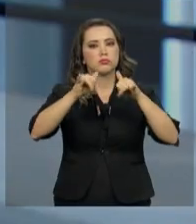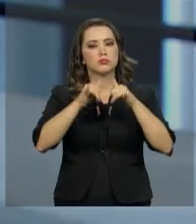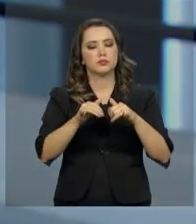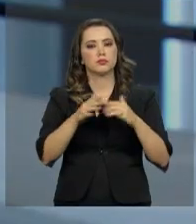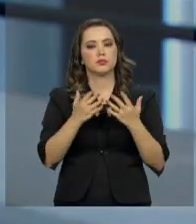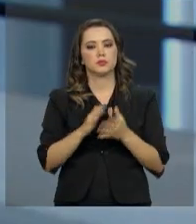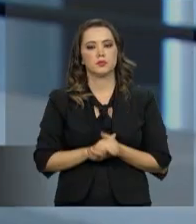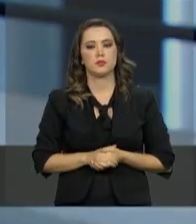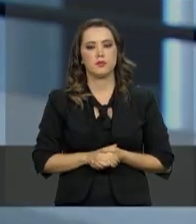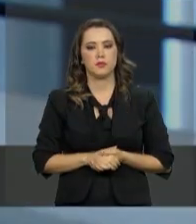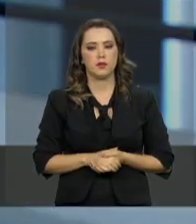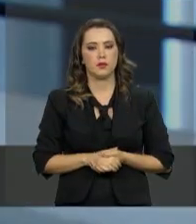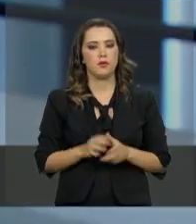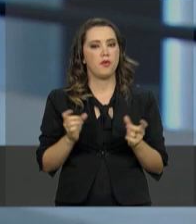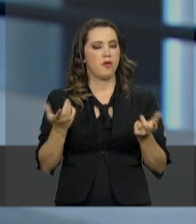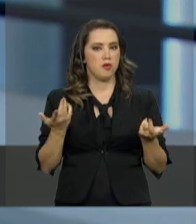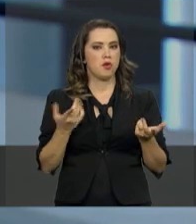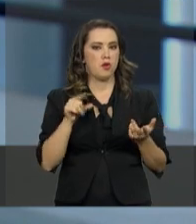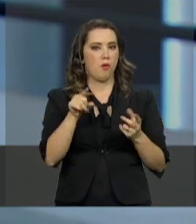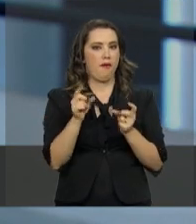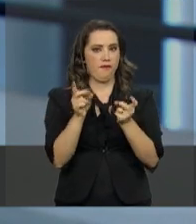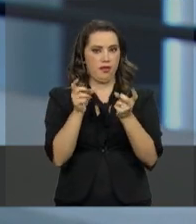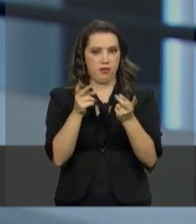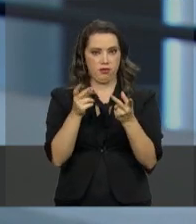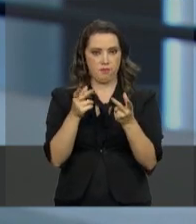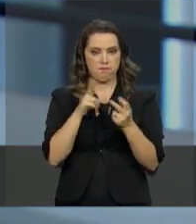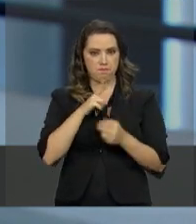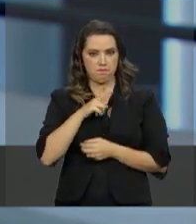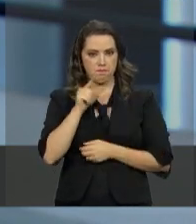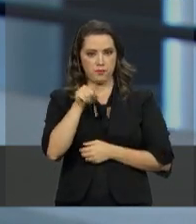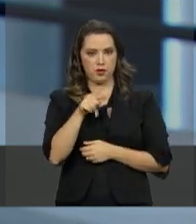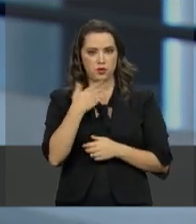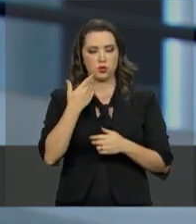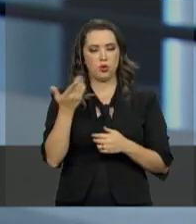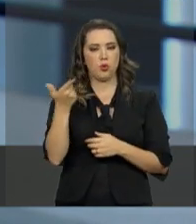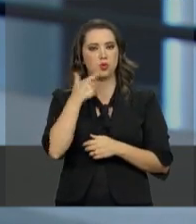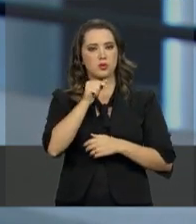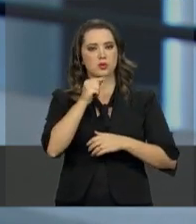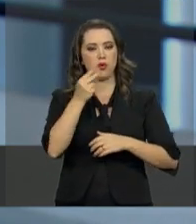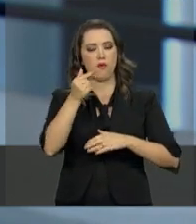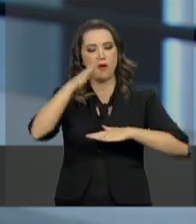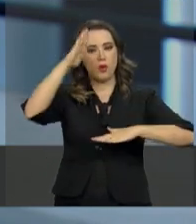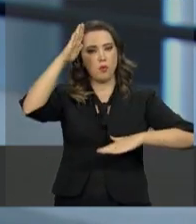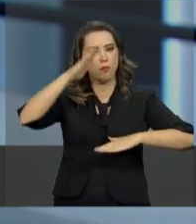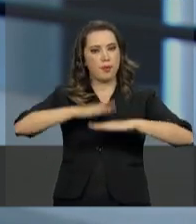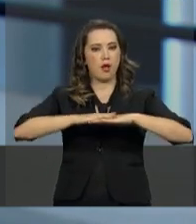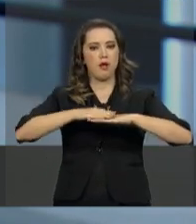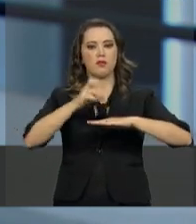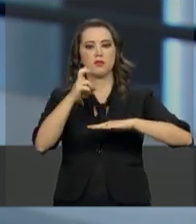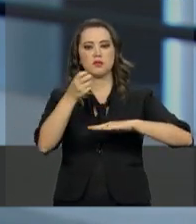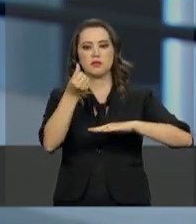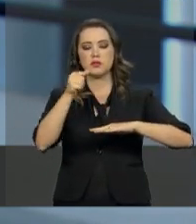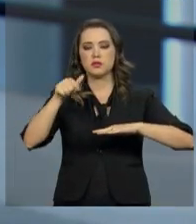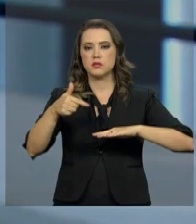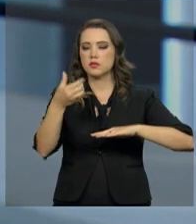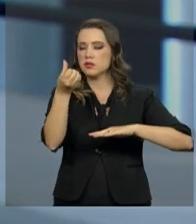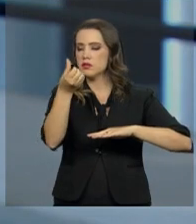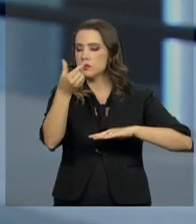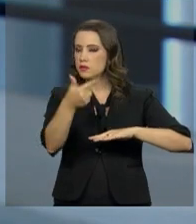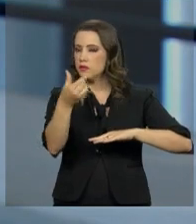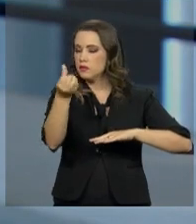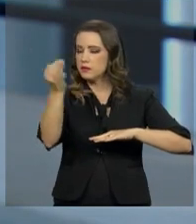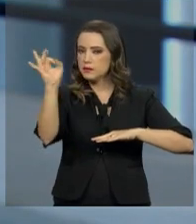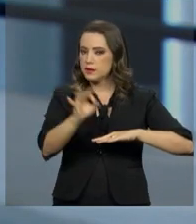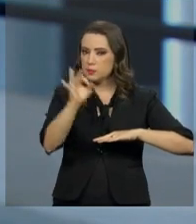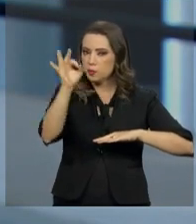O leilão atingiu um deságio médio recorde de 55,26%, o maior dos últimos 20 anos.